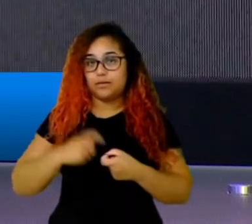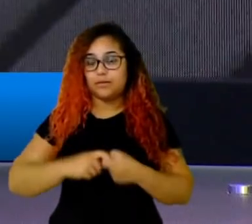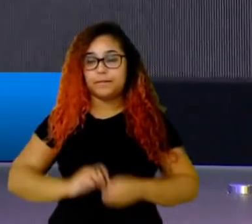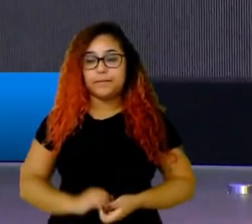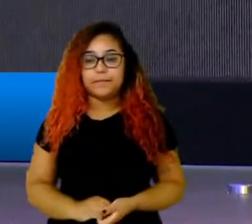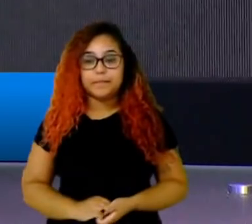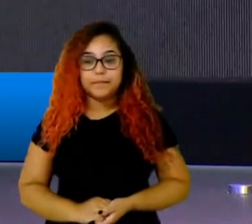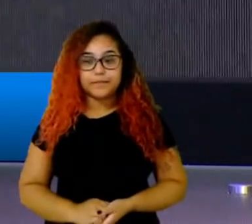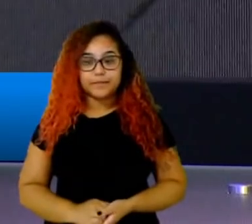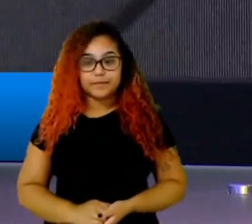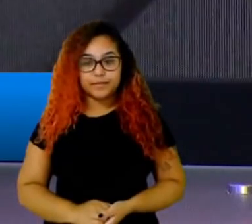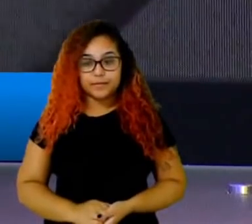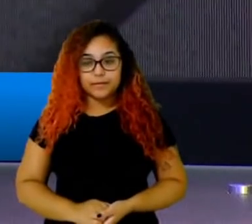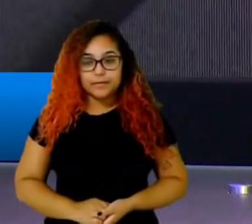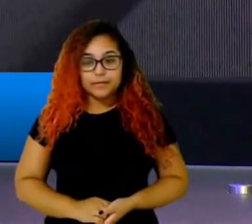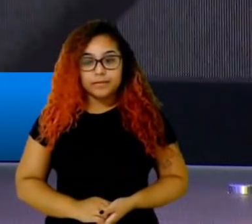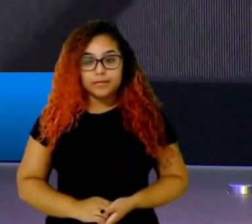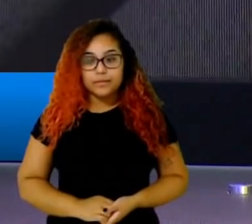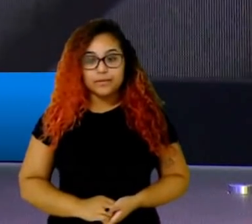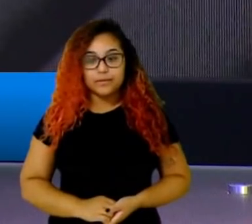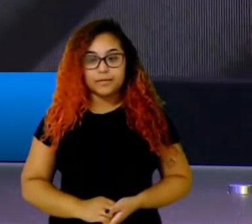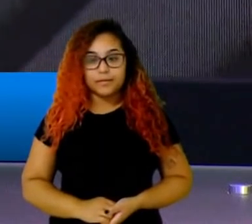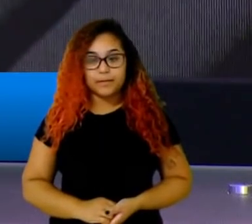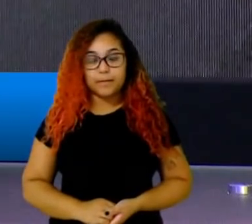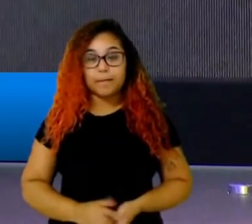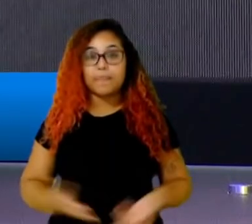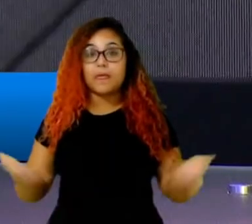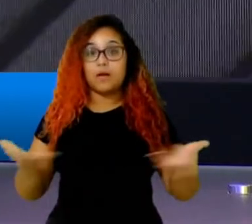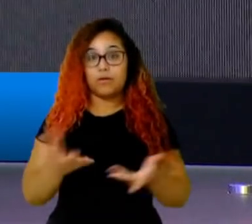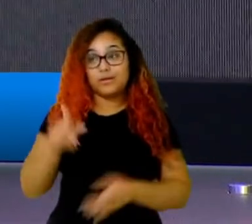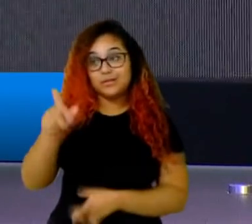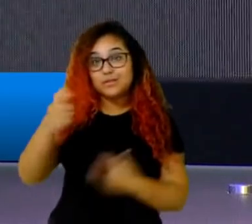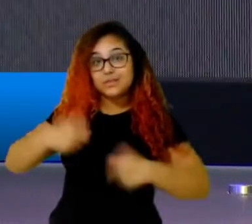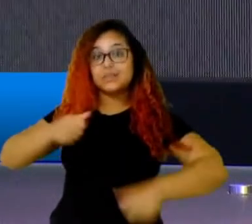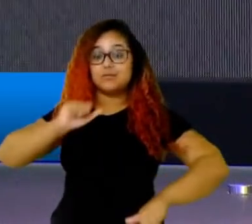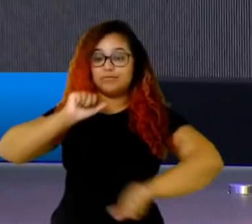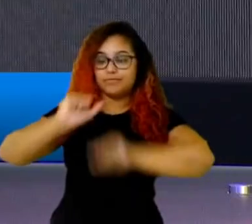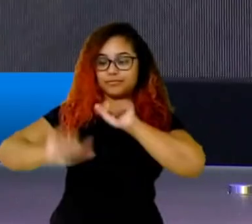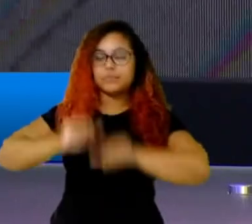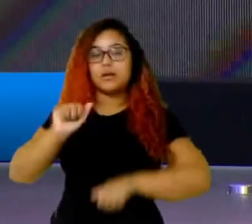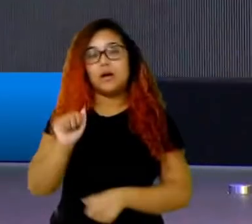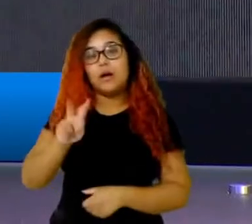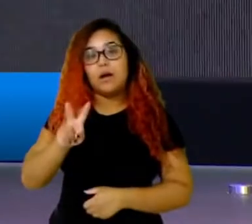eu acho que eles têm que usar mais o Avenger, sim. Porque o Avenger, ele tem uma necessidade de palco.